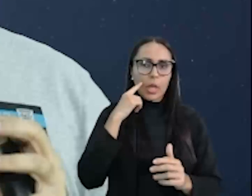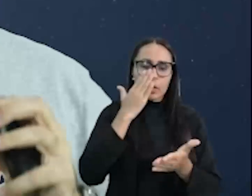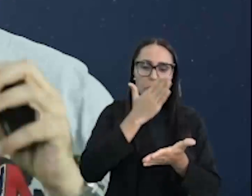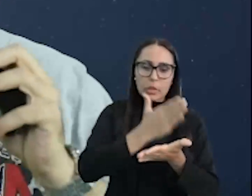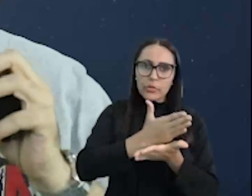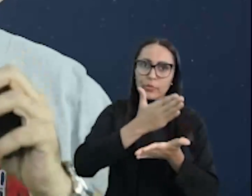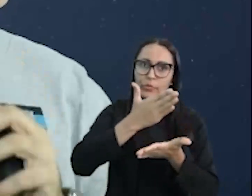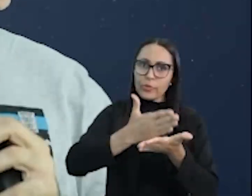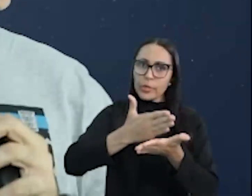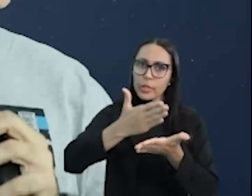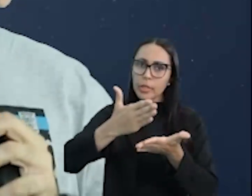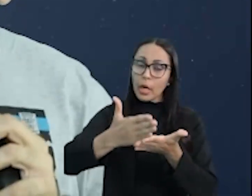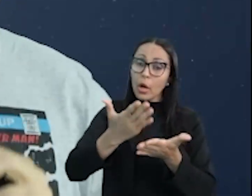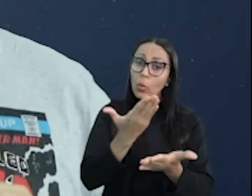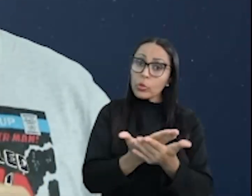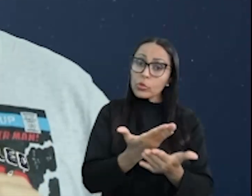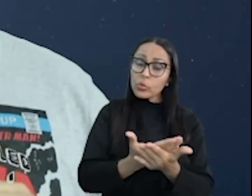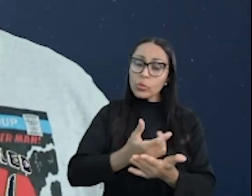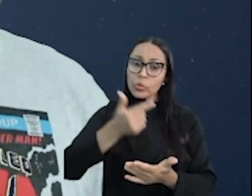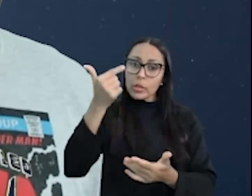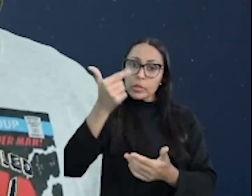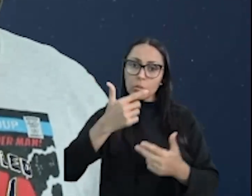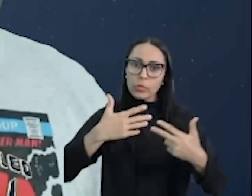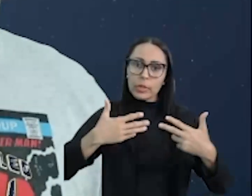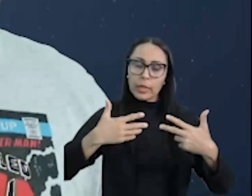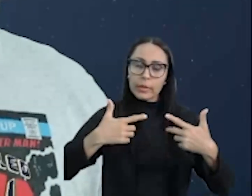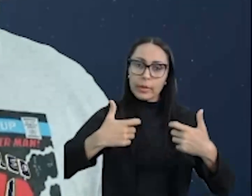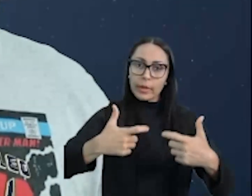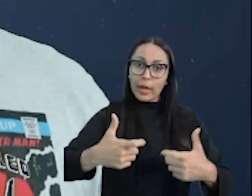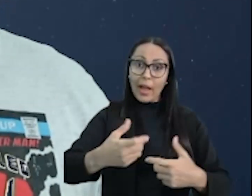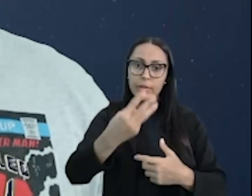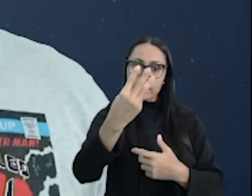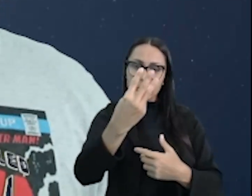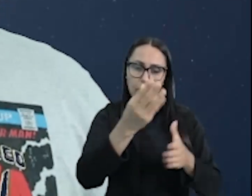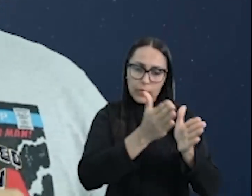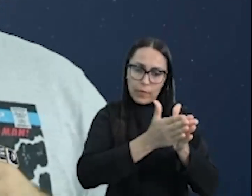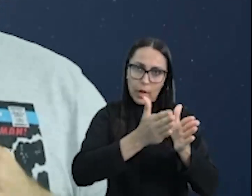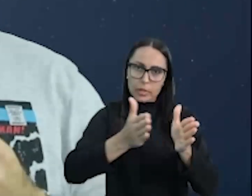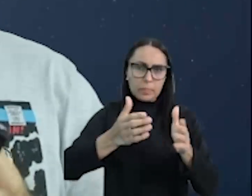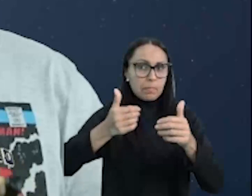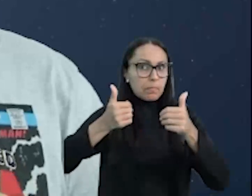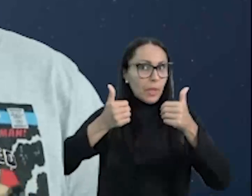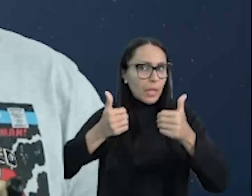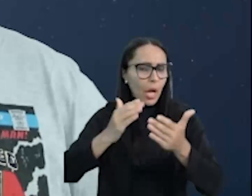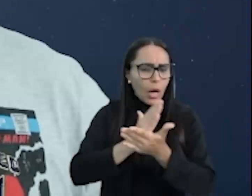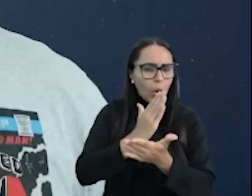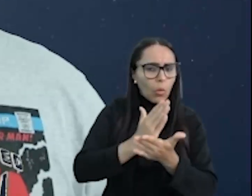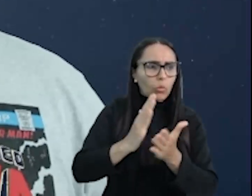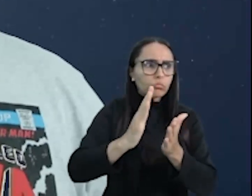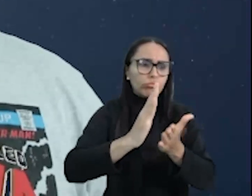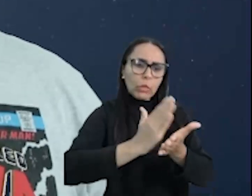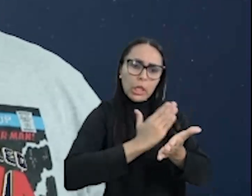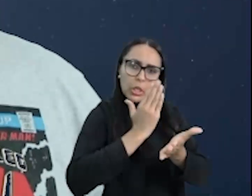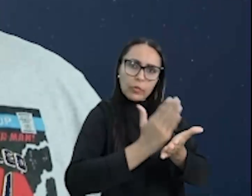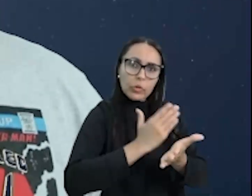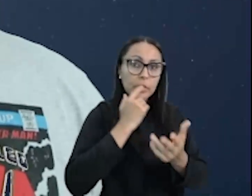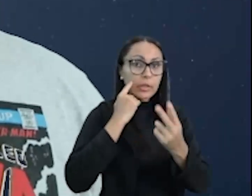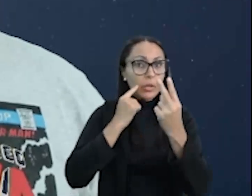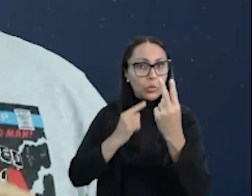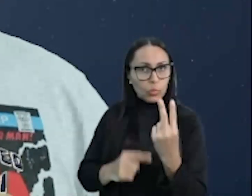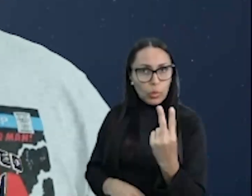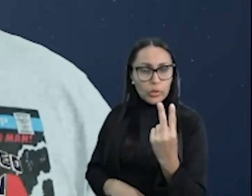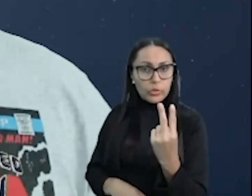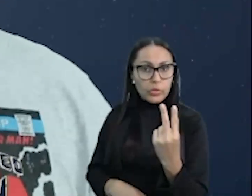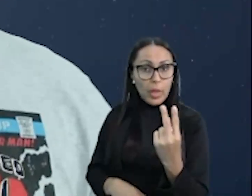divida o estudo da Segunda Guerra em três fases, beleza? Alguns livros trazem duas,